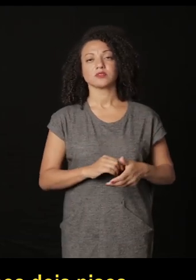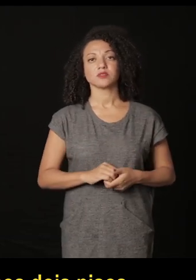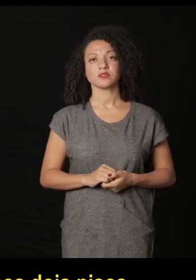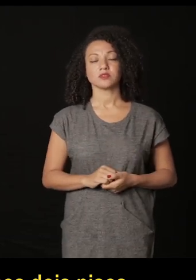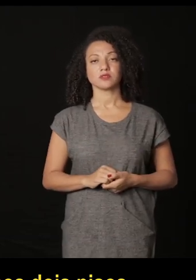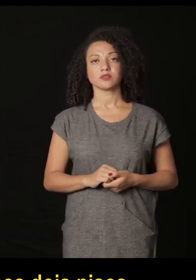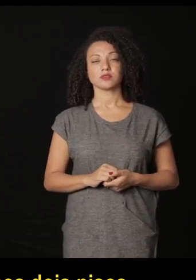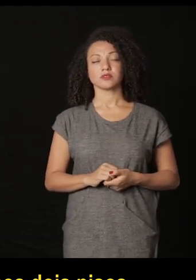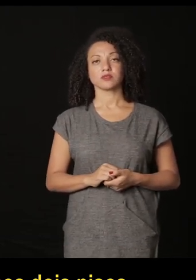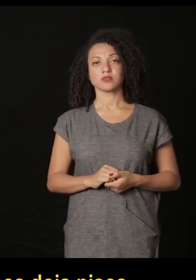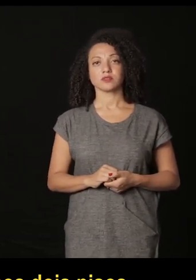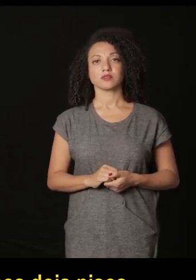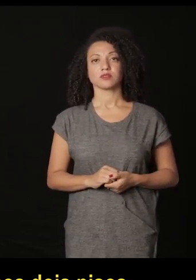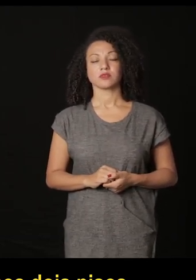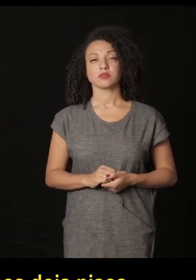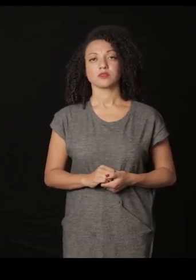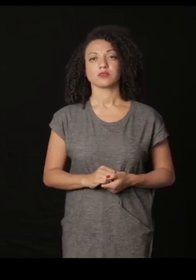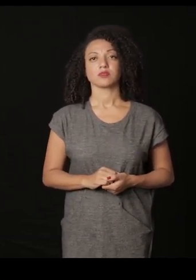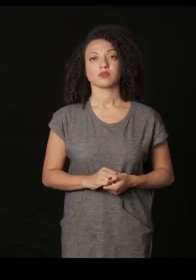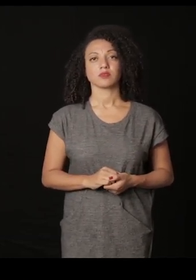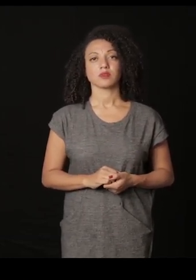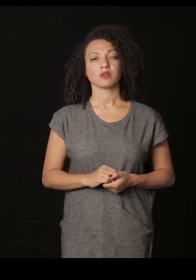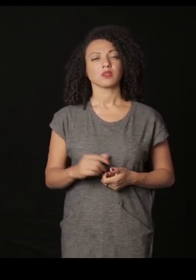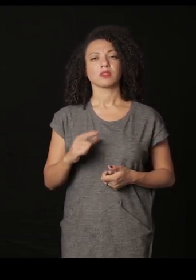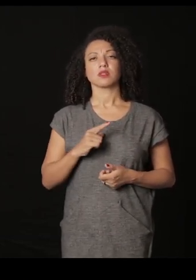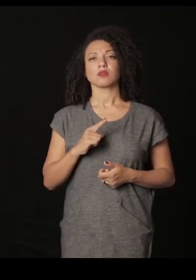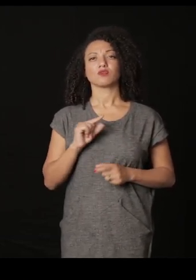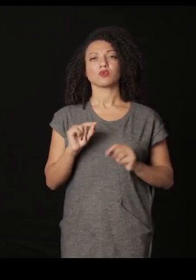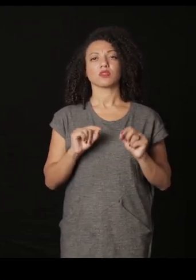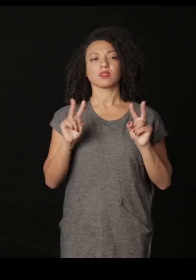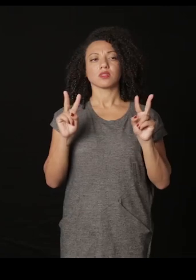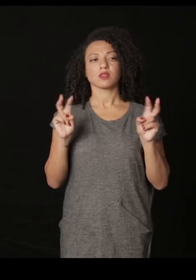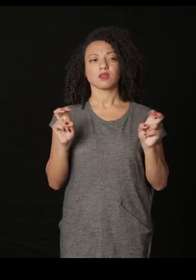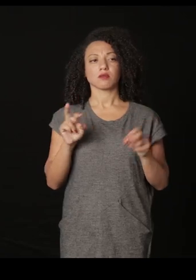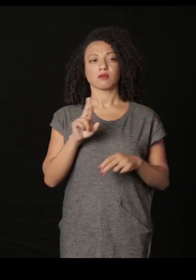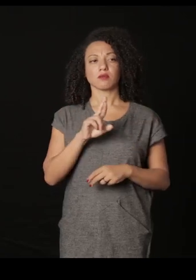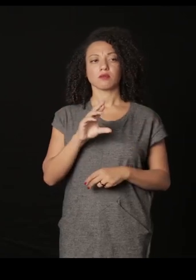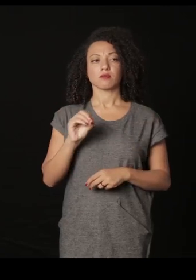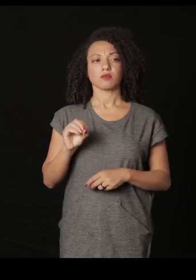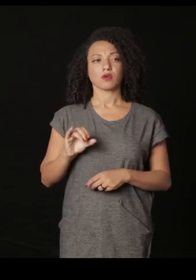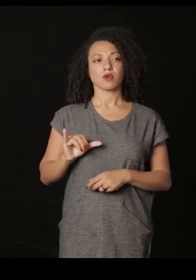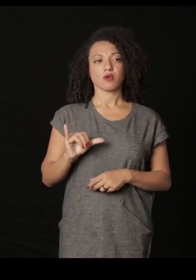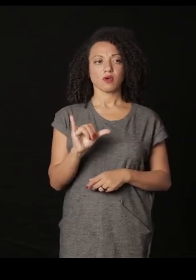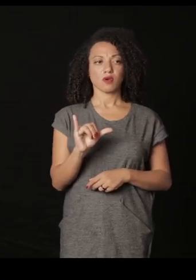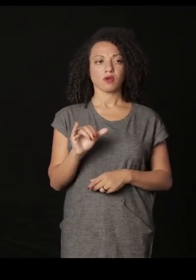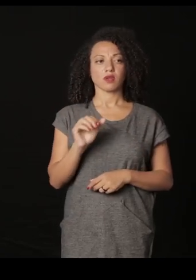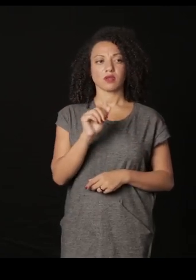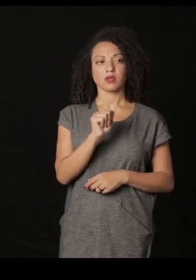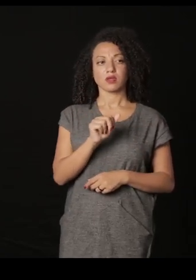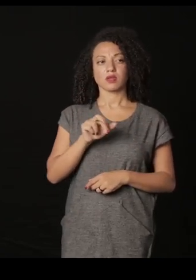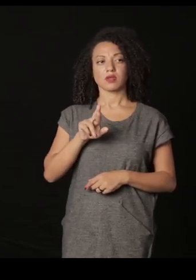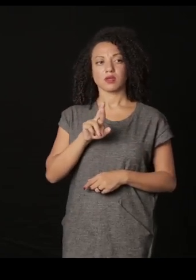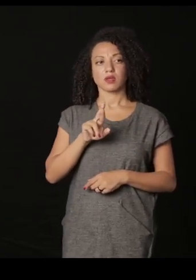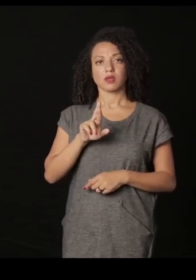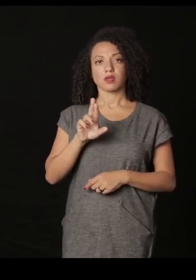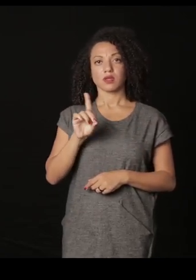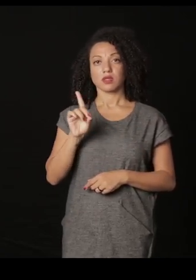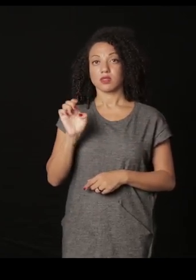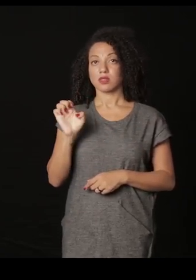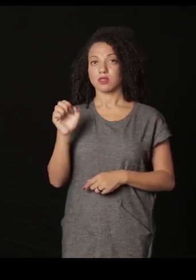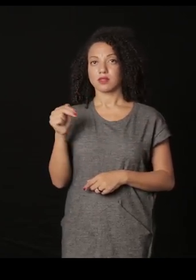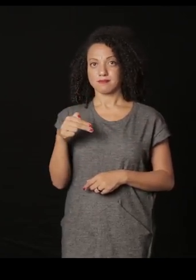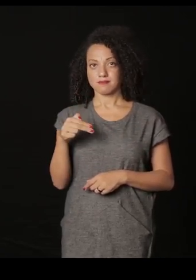planta e também abaixo que foi como um axe que é a obra